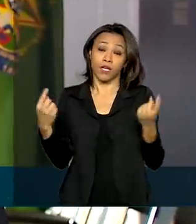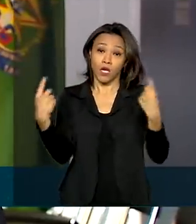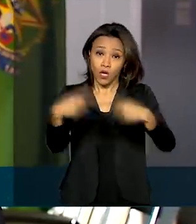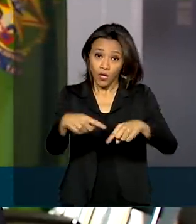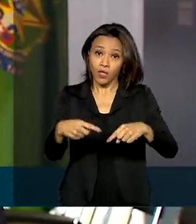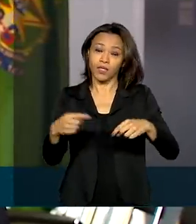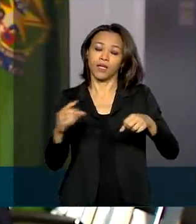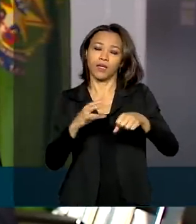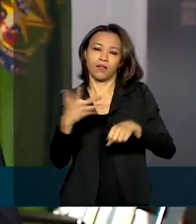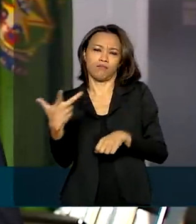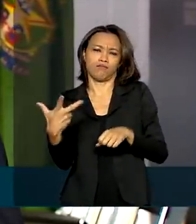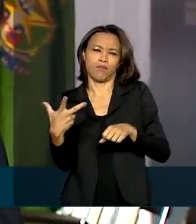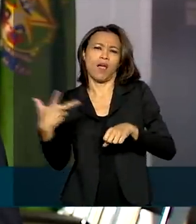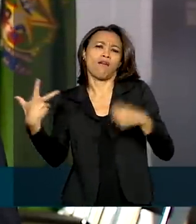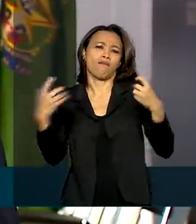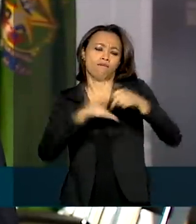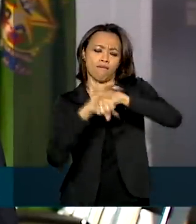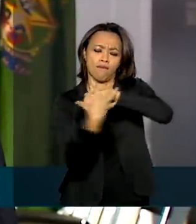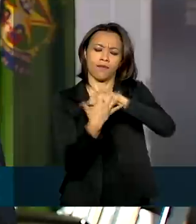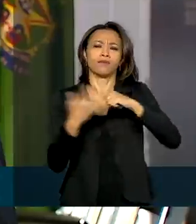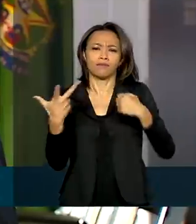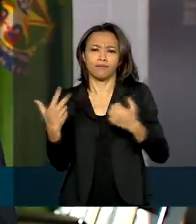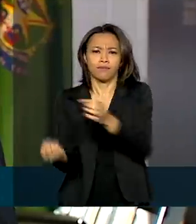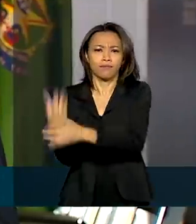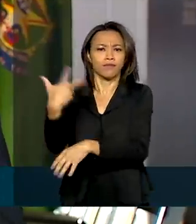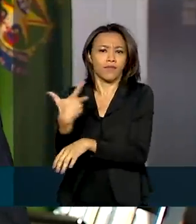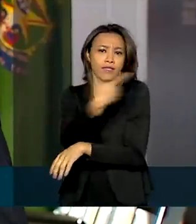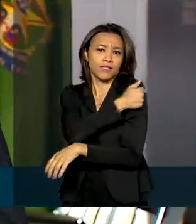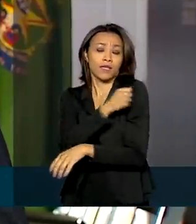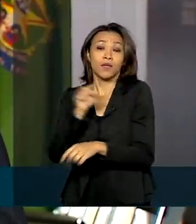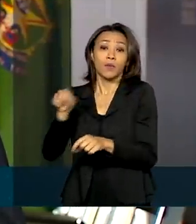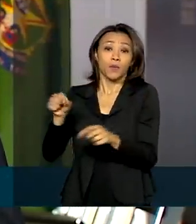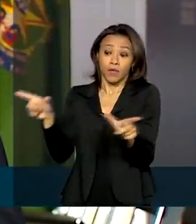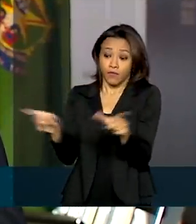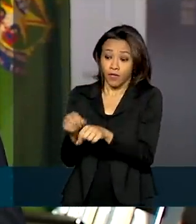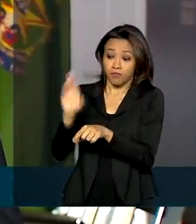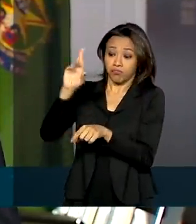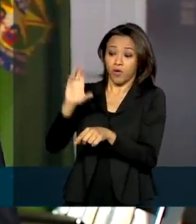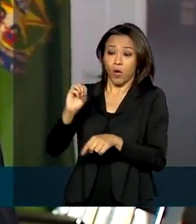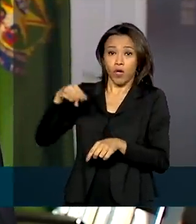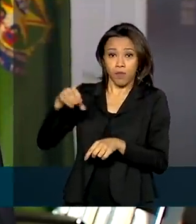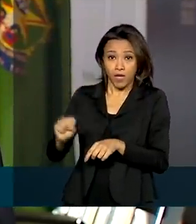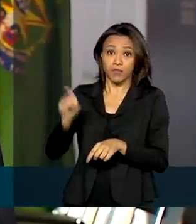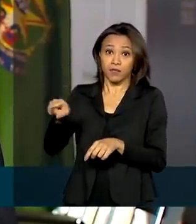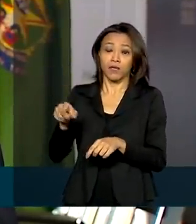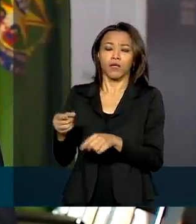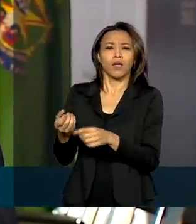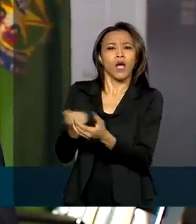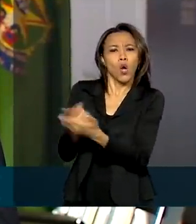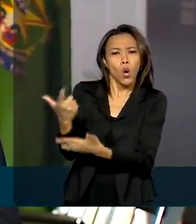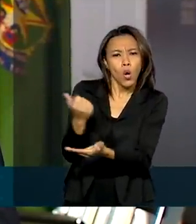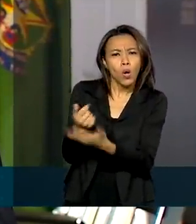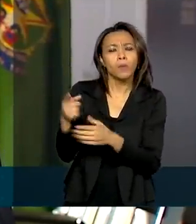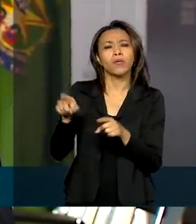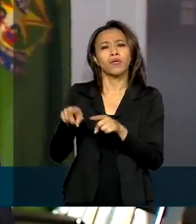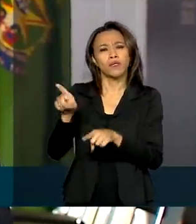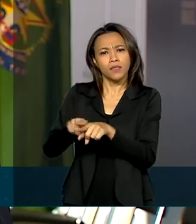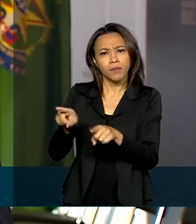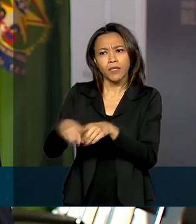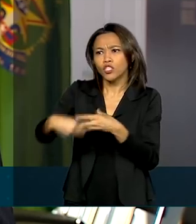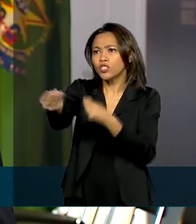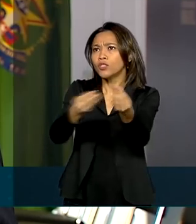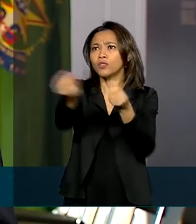É uma iniciativa da Organização Mundial de Saúde para permitir a compra e distribuição de doses de maneira mais justa